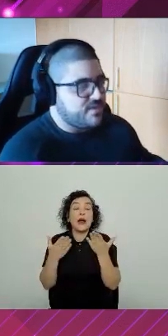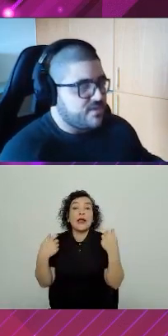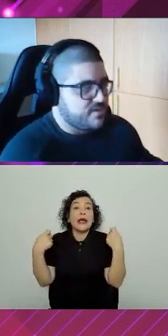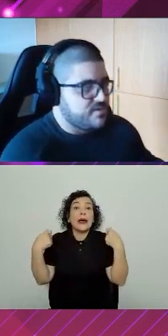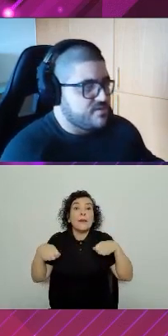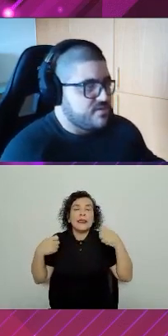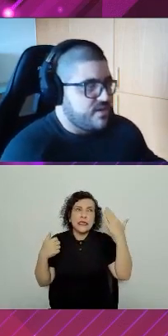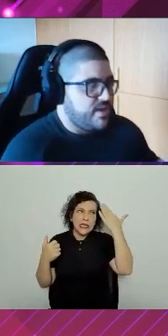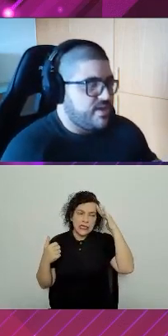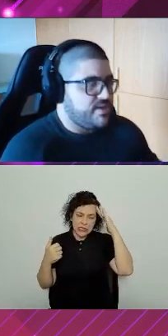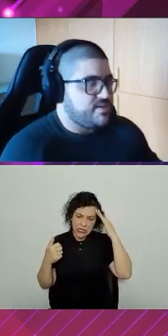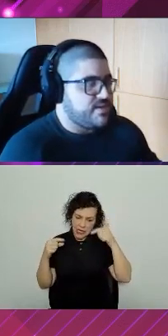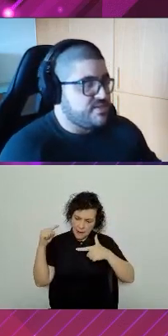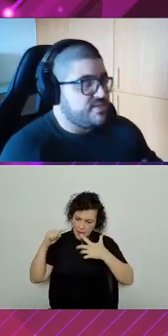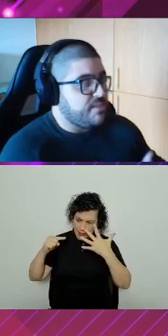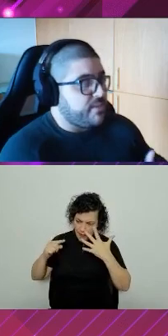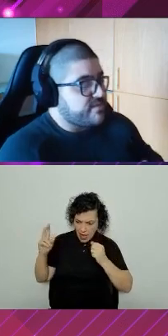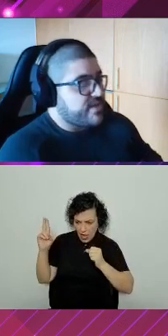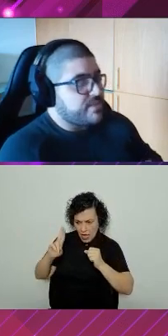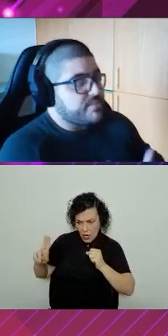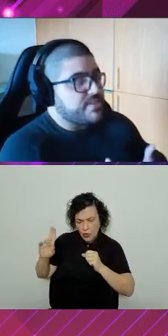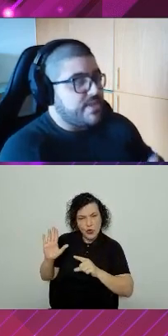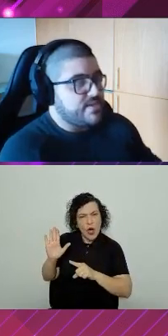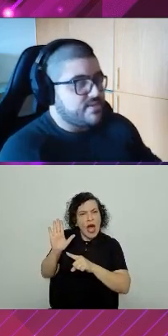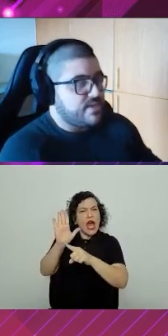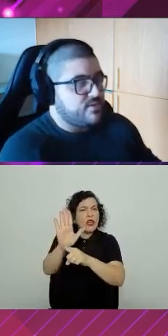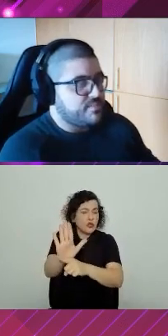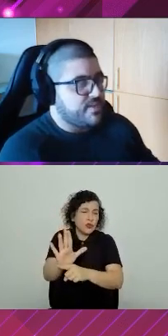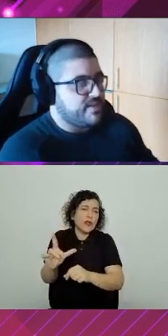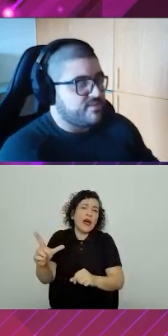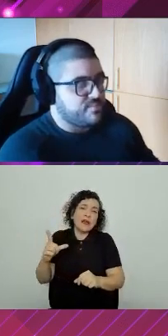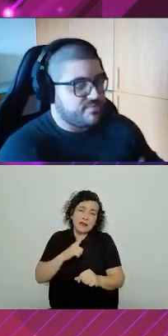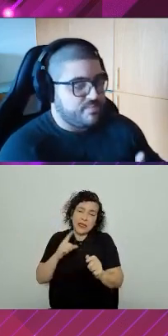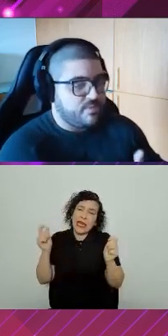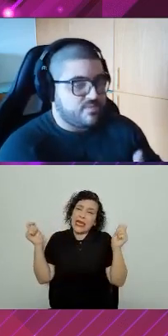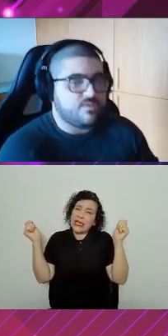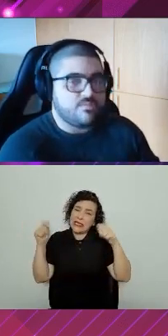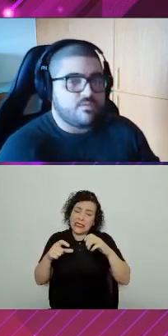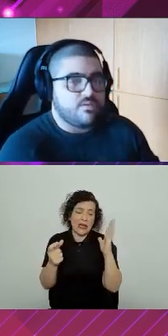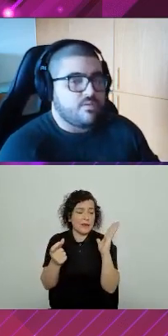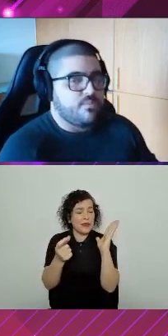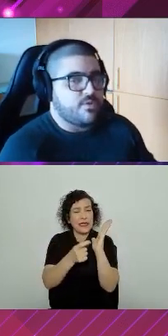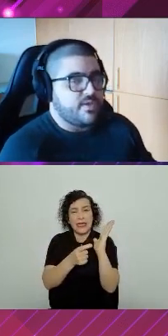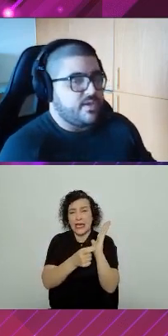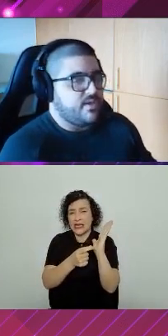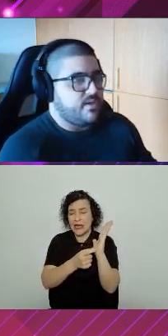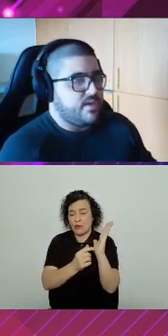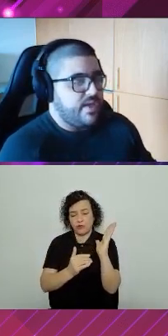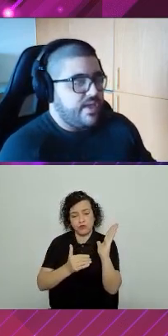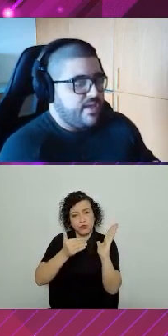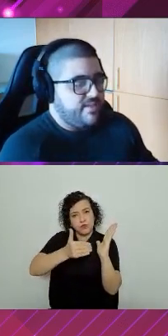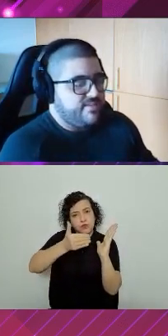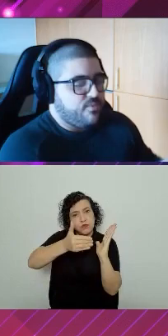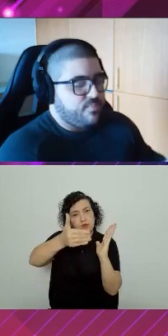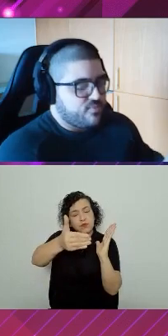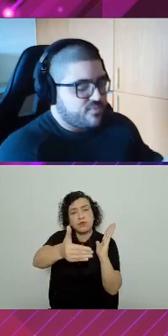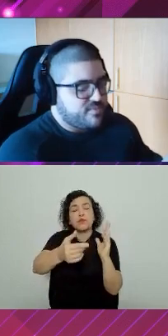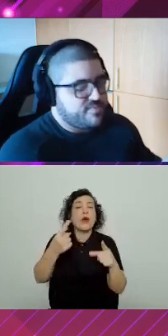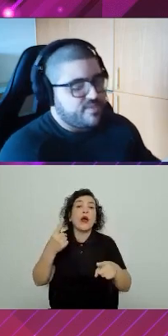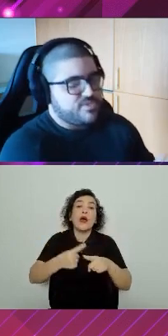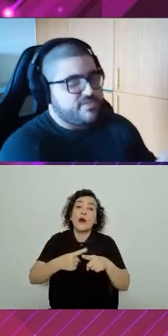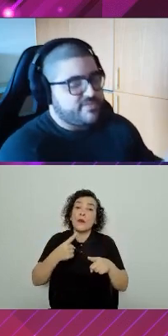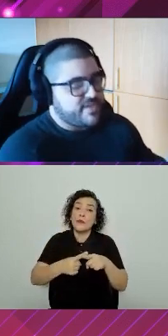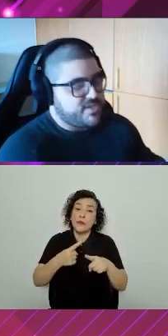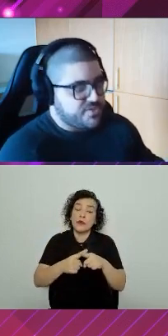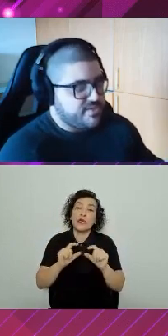usar isso aqui? A gente tem a maior escalabilidade da nossa aplicação principal, certo? Porque esse é um dos